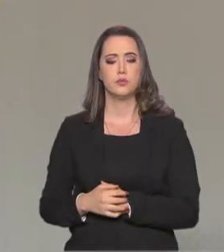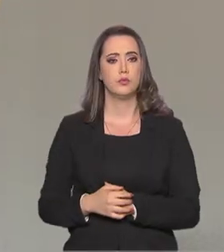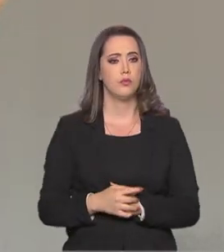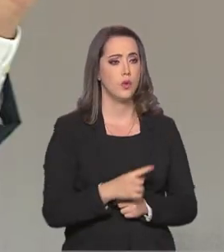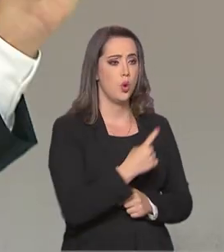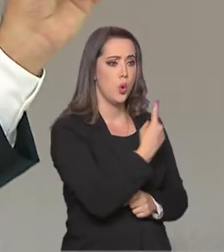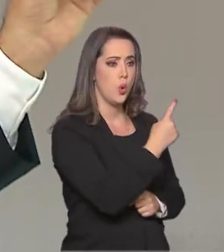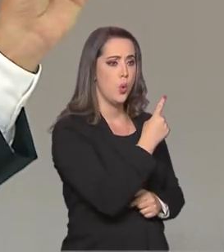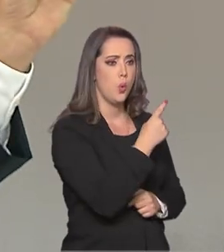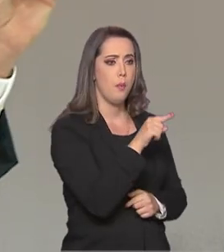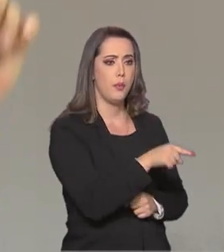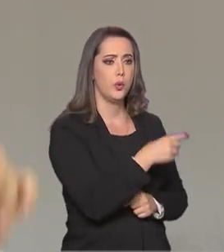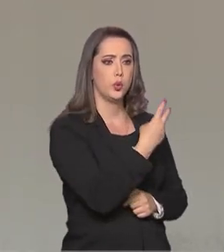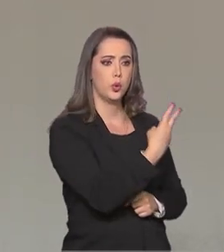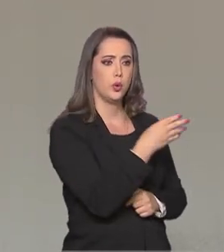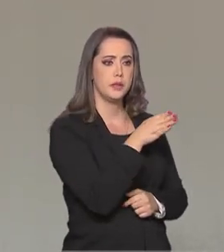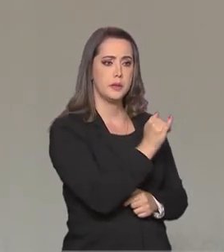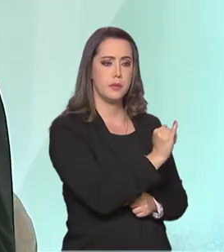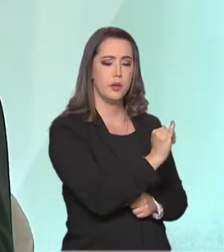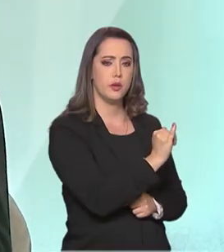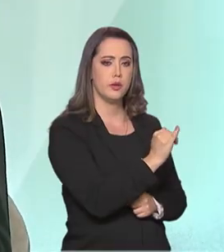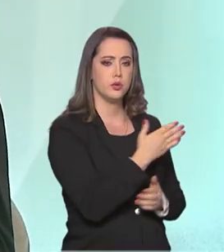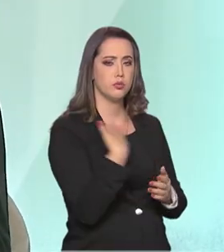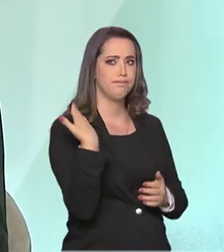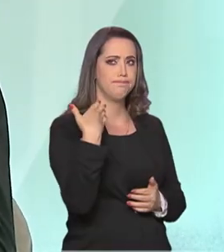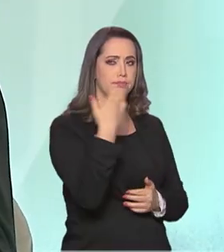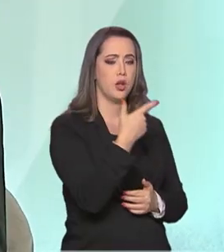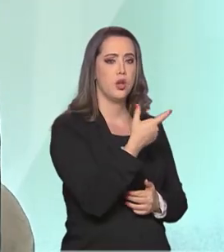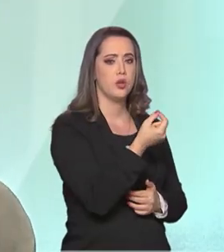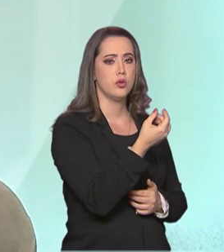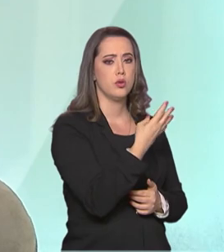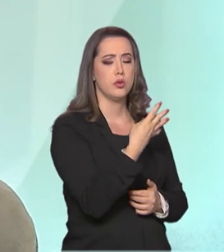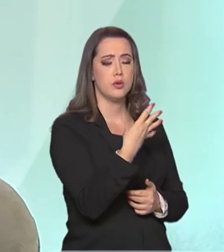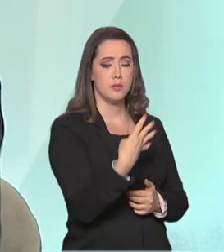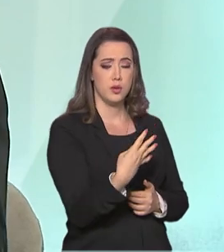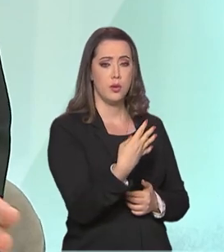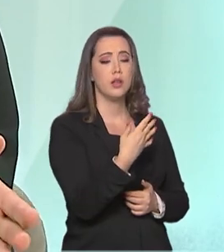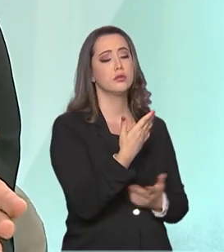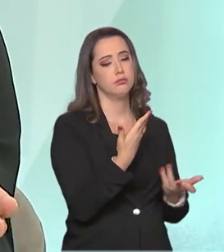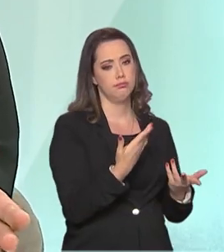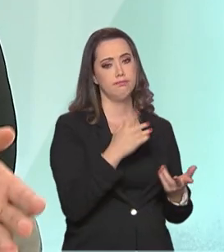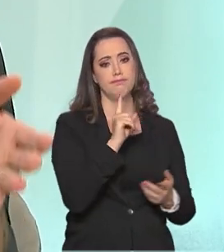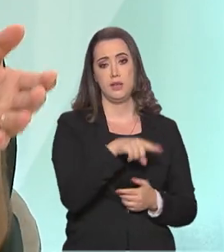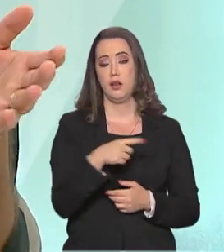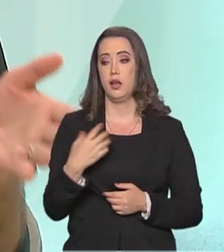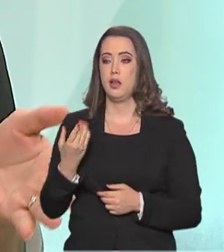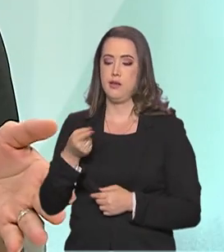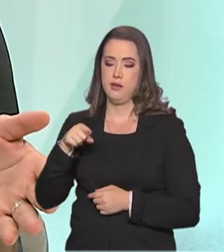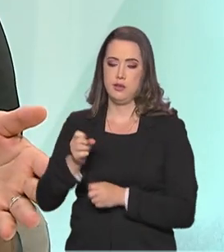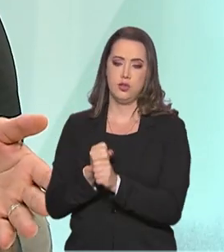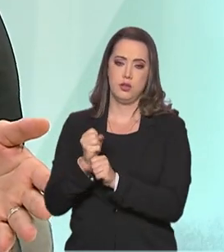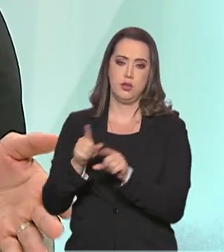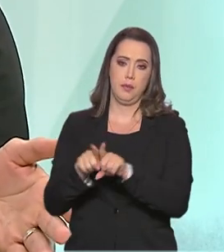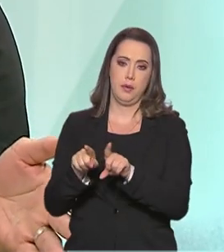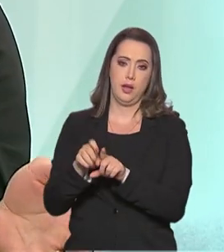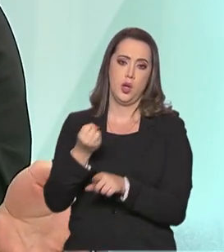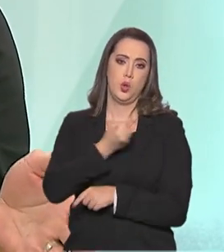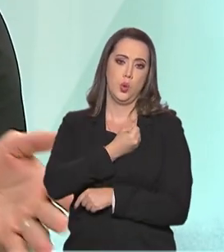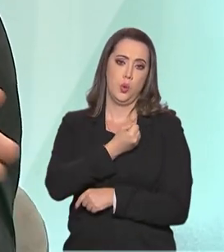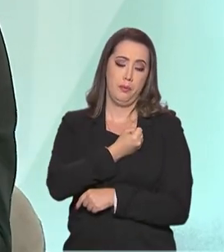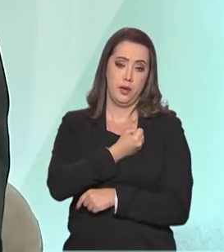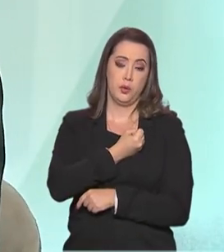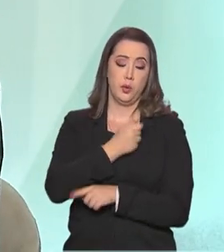bilhão desde 2004. E esse ano também, o número recorde no primeiro edital já é 97